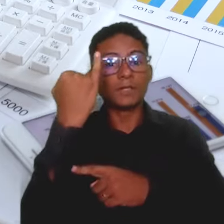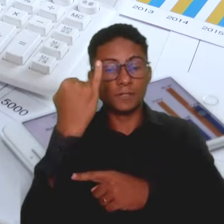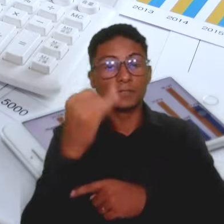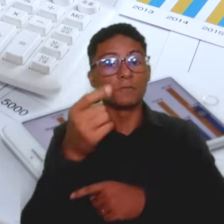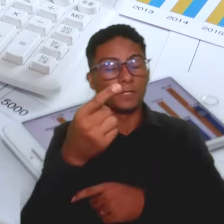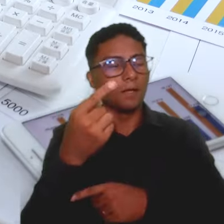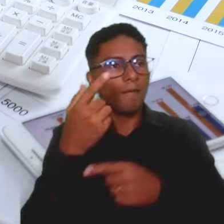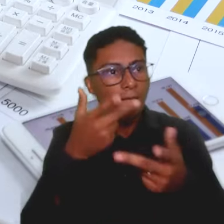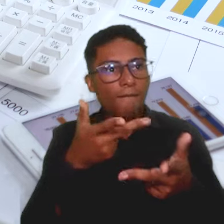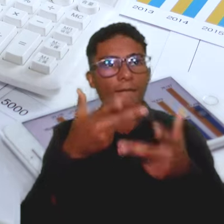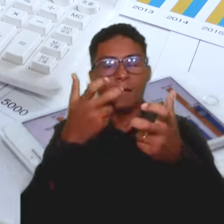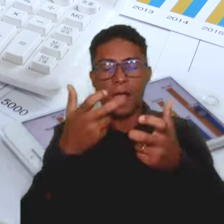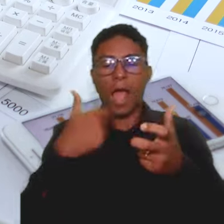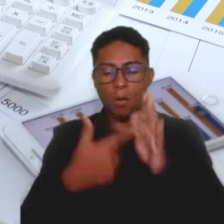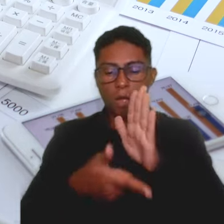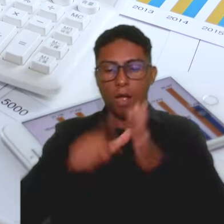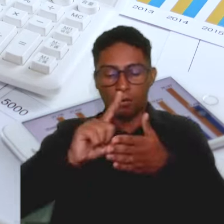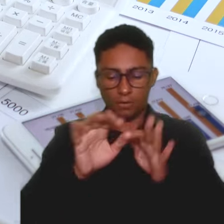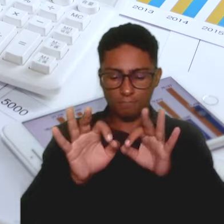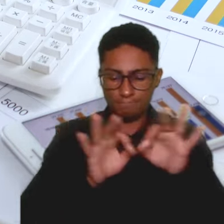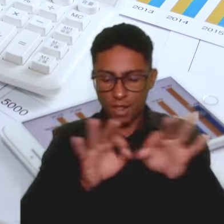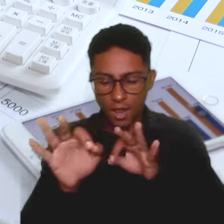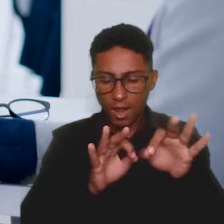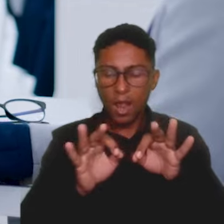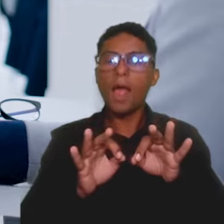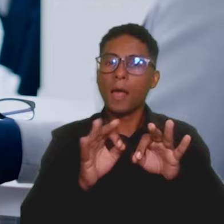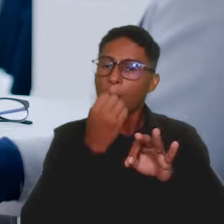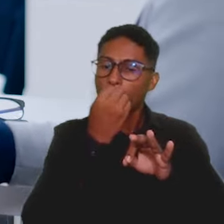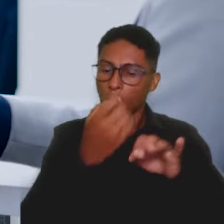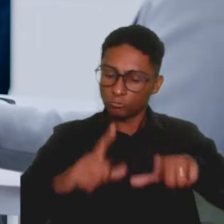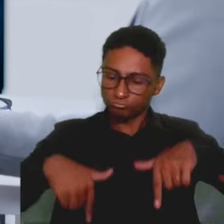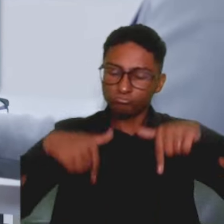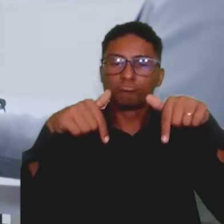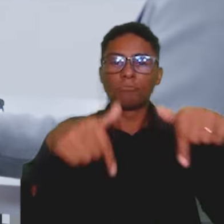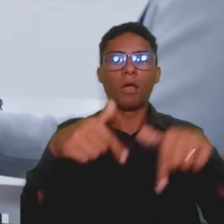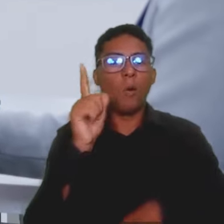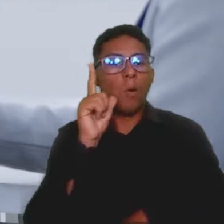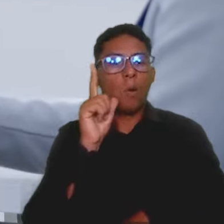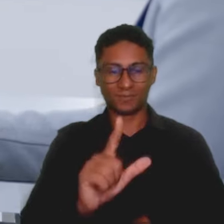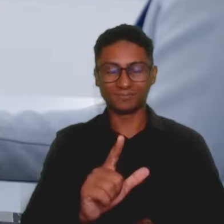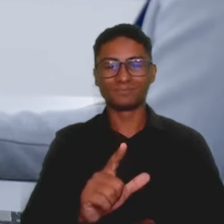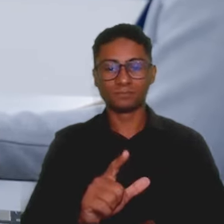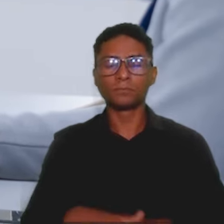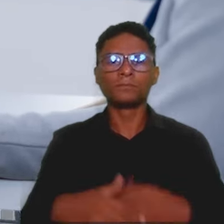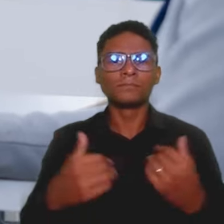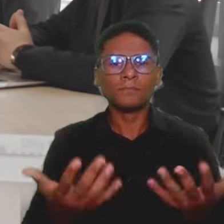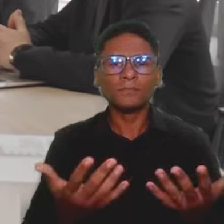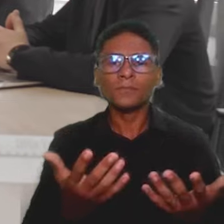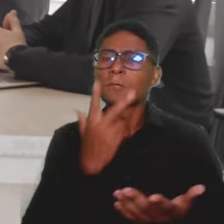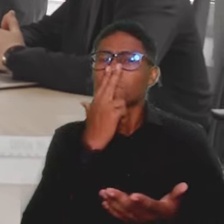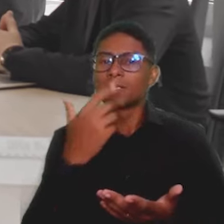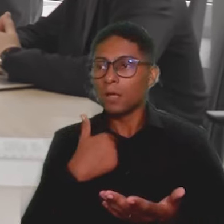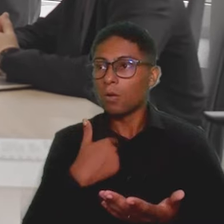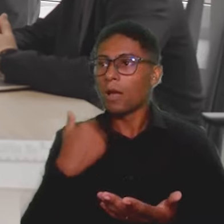que toda vez que ele planeja, ele consegue ser proativo e não reativo. Então, ele sai daquele perfil de